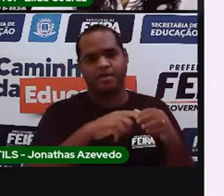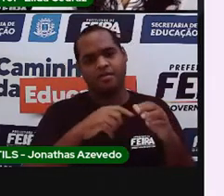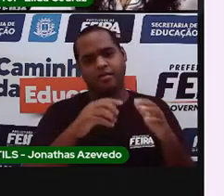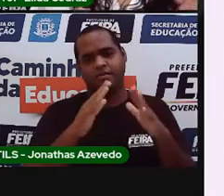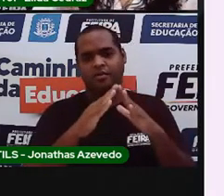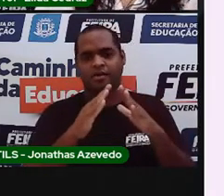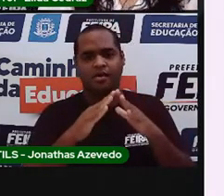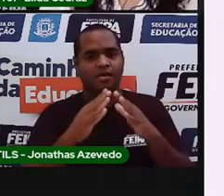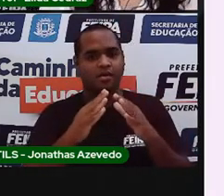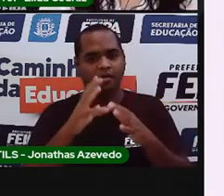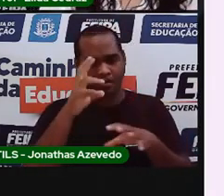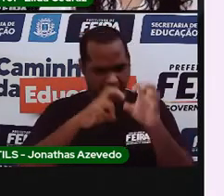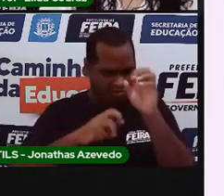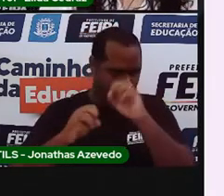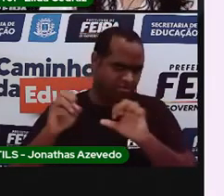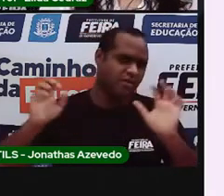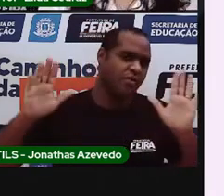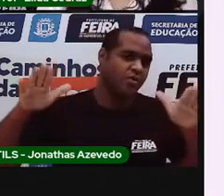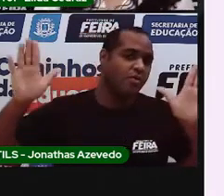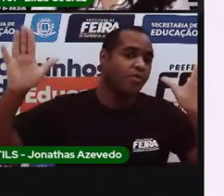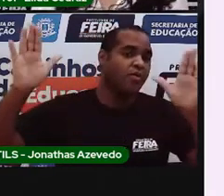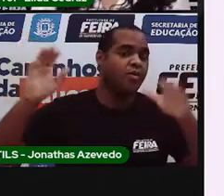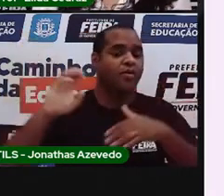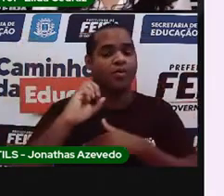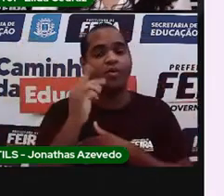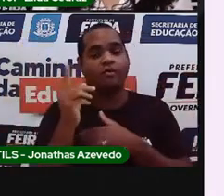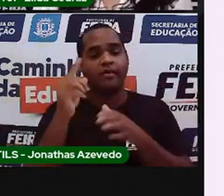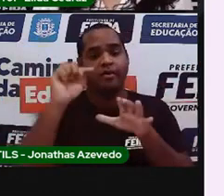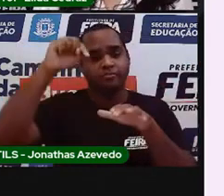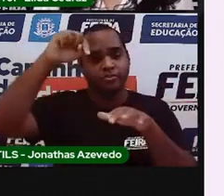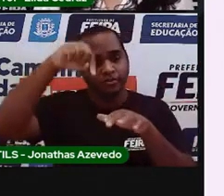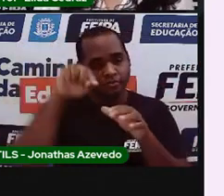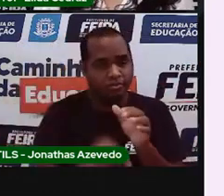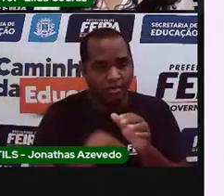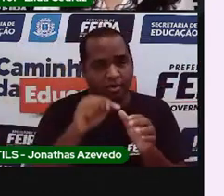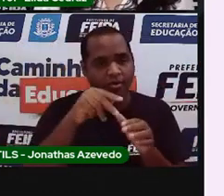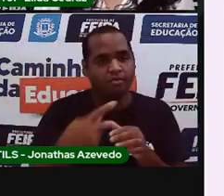Ele aprendeu a voar? Ou ele caiu no chão?